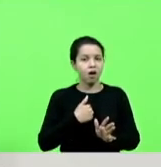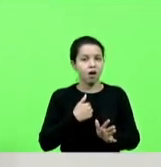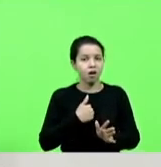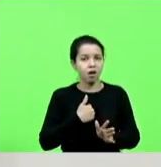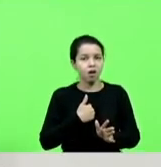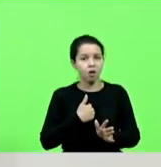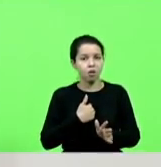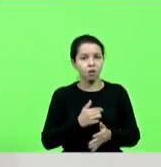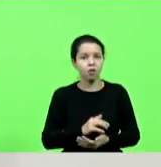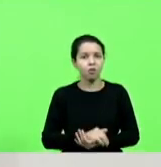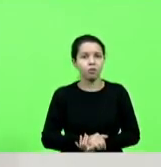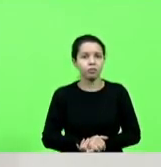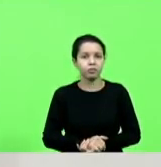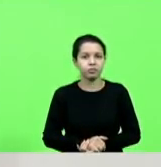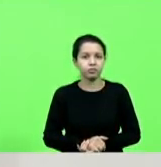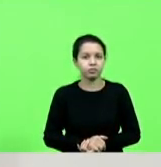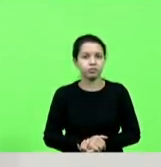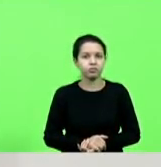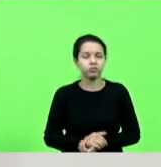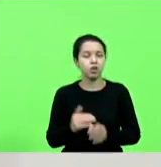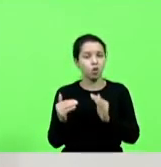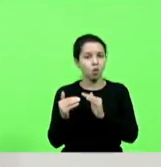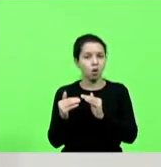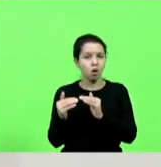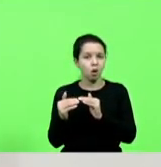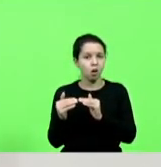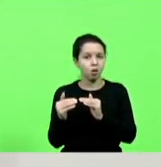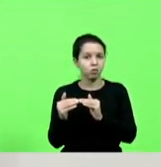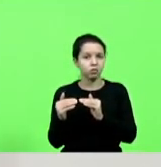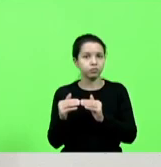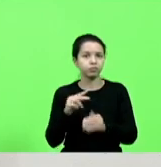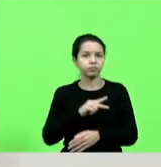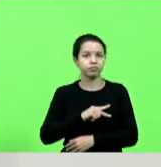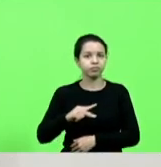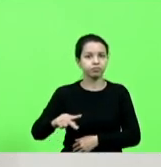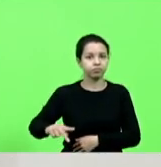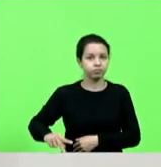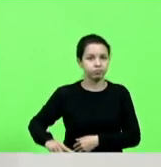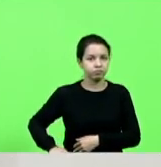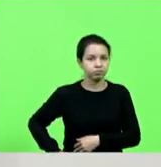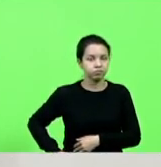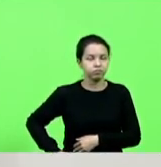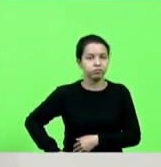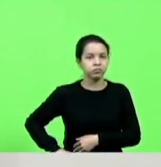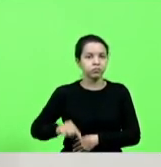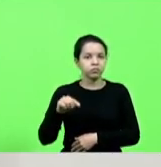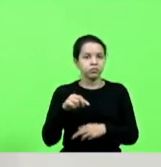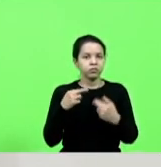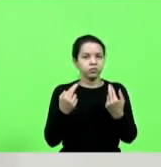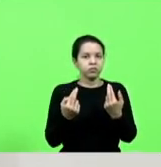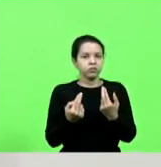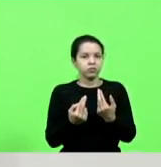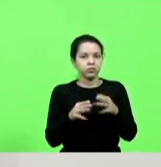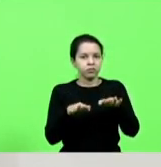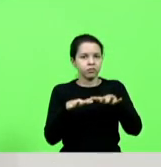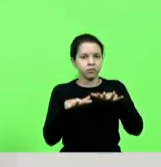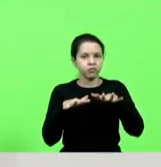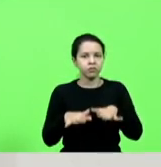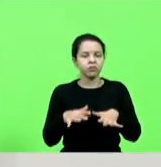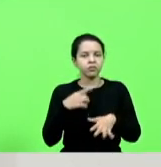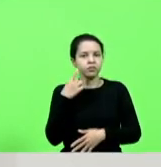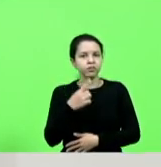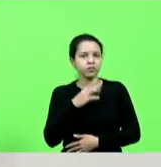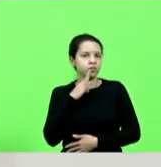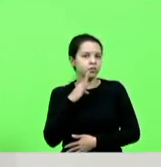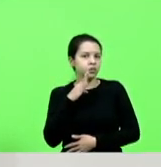concordância do presidente dessa dessa sessão deputado Berlanda eu não posso deixar também de trazer